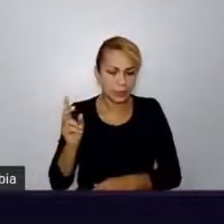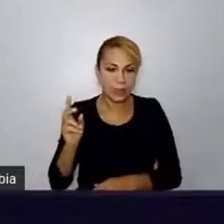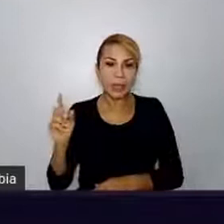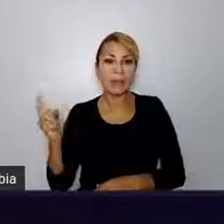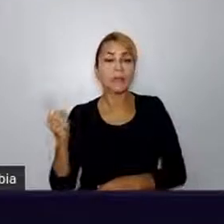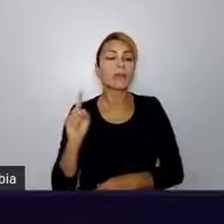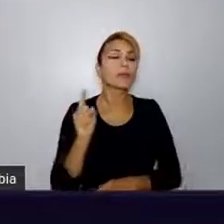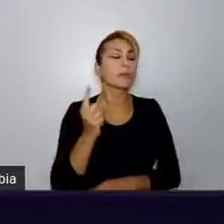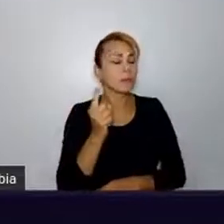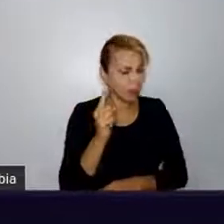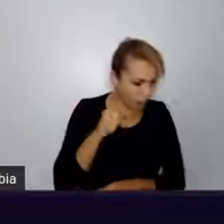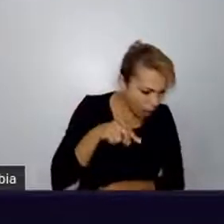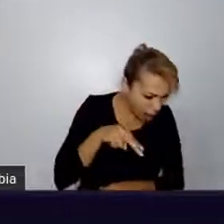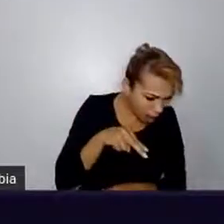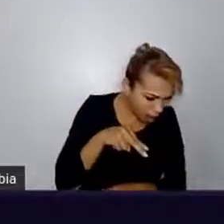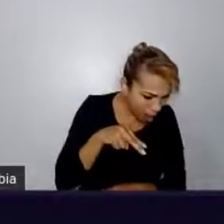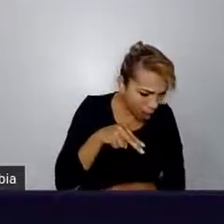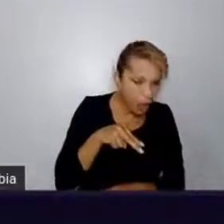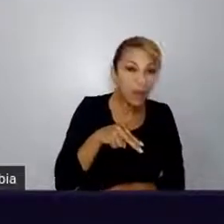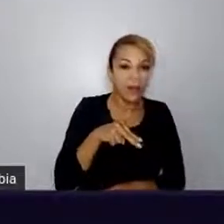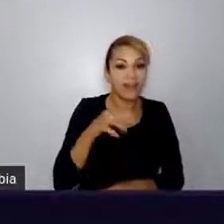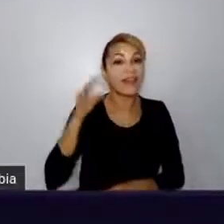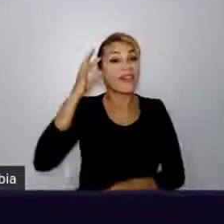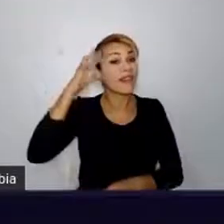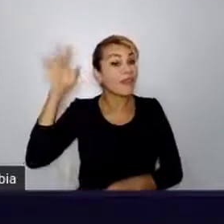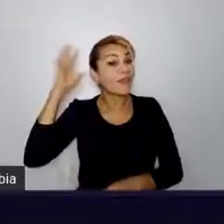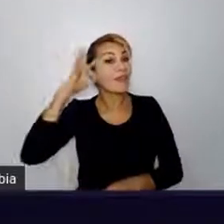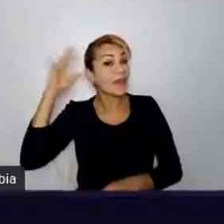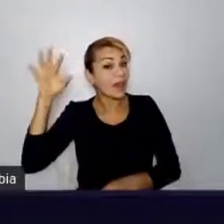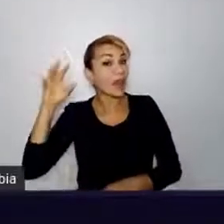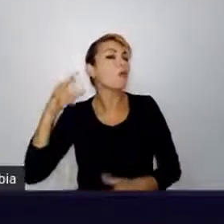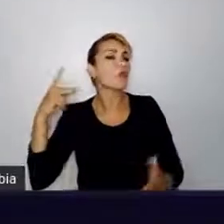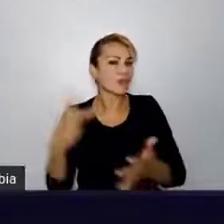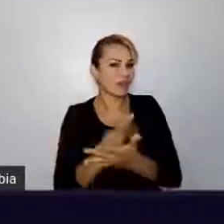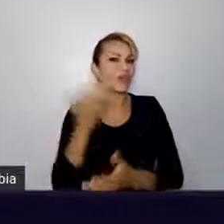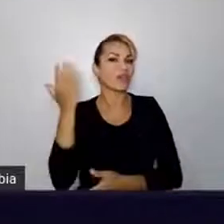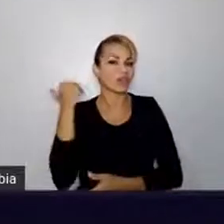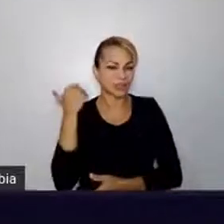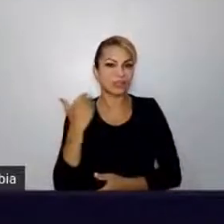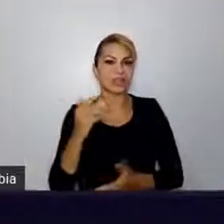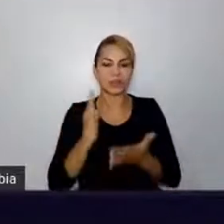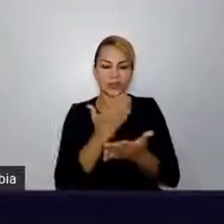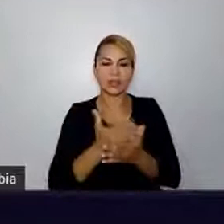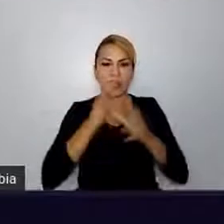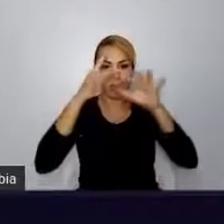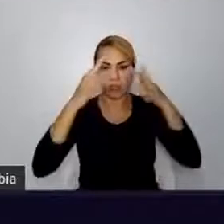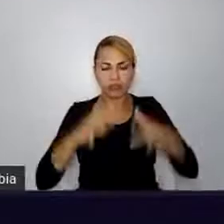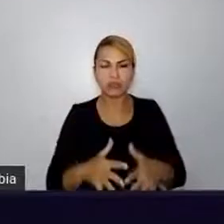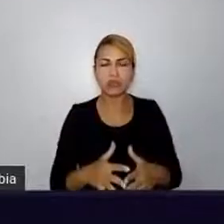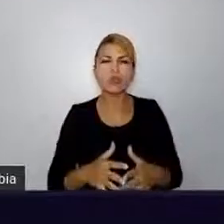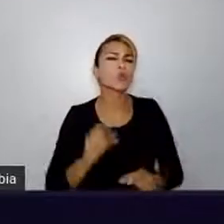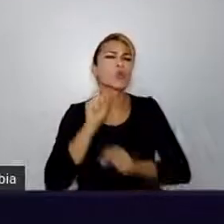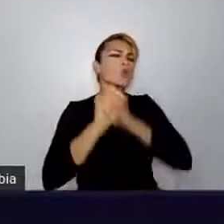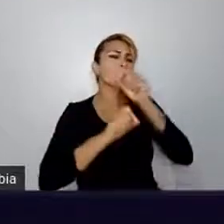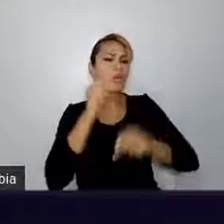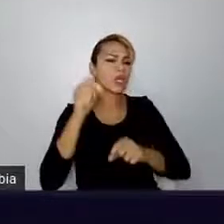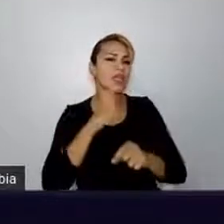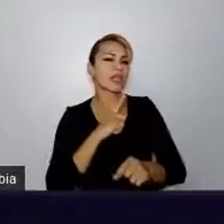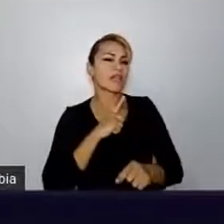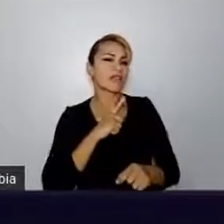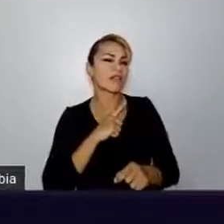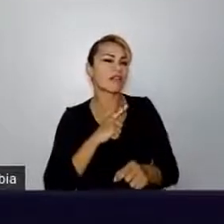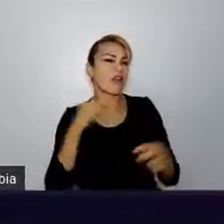estar até pensando aí agora. Tipo, o essa pessoa está falando? O isso tem a ver com a Python Brasil?